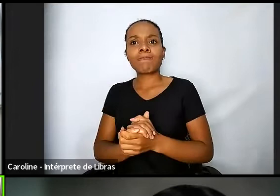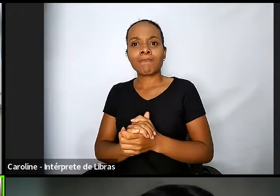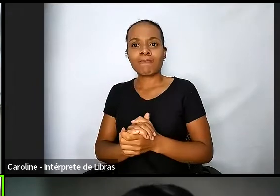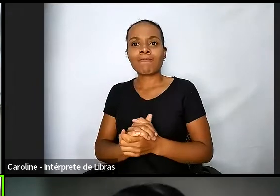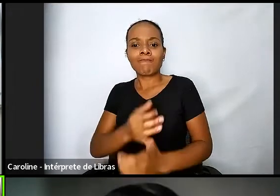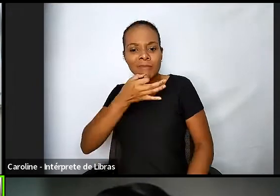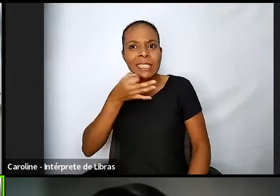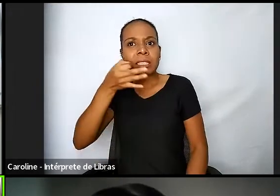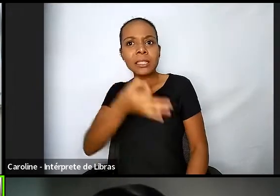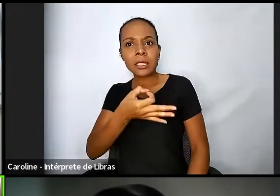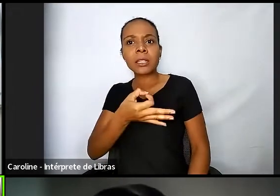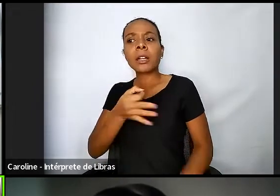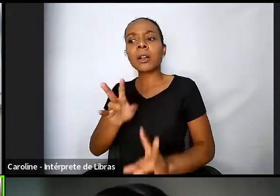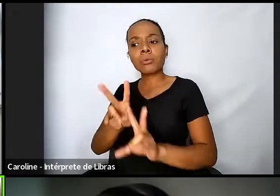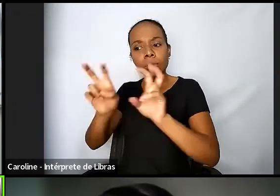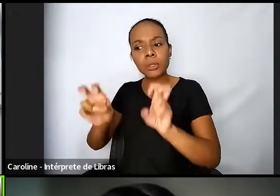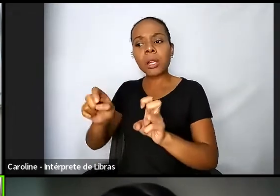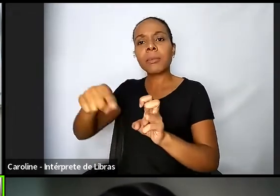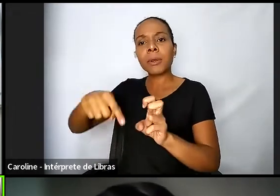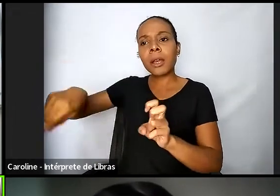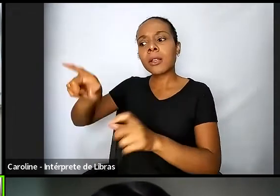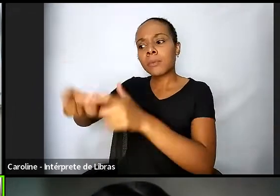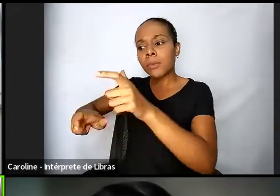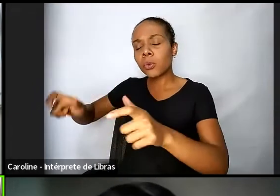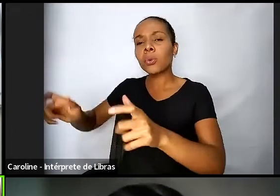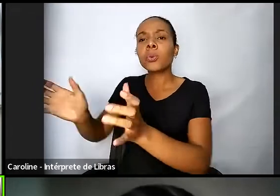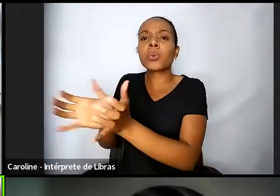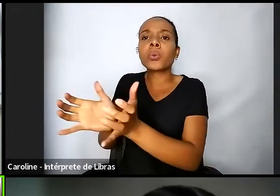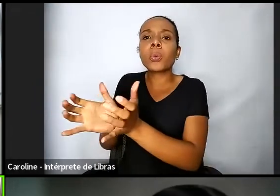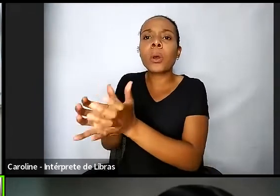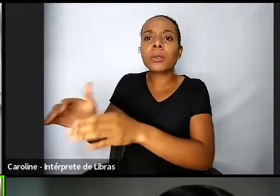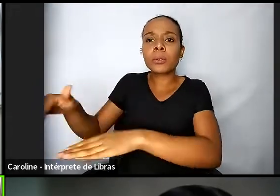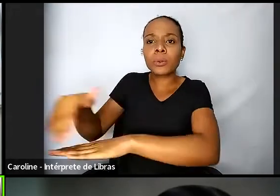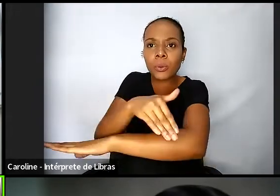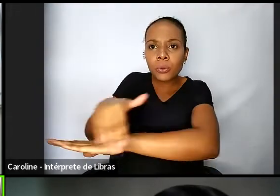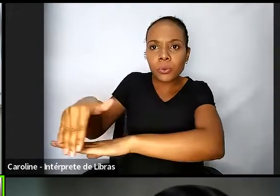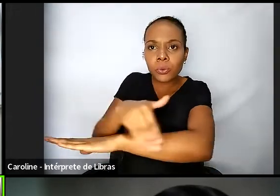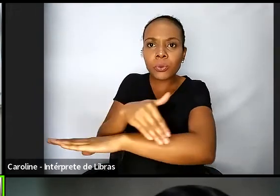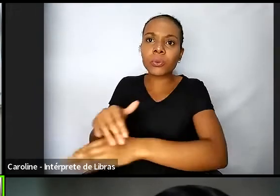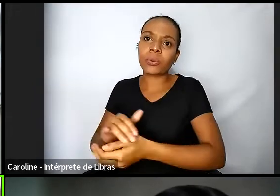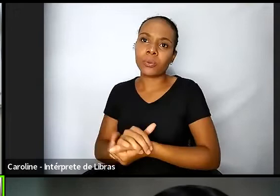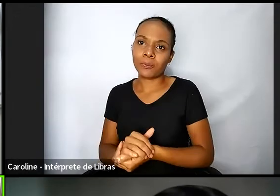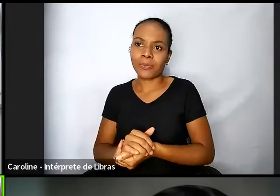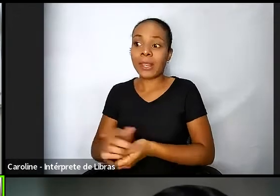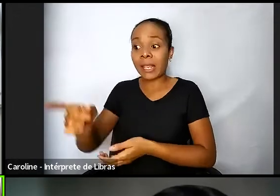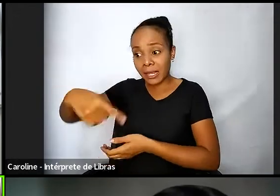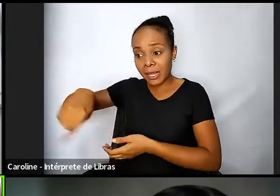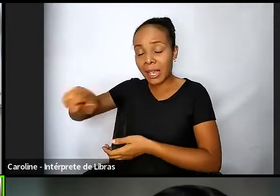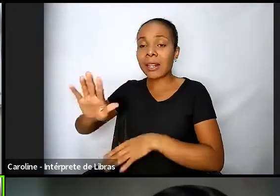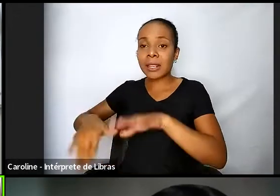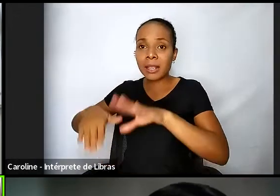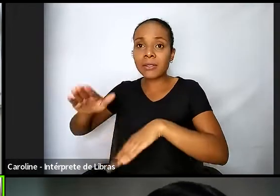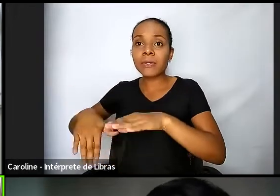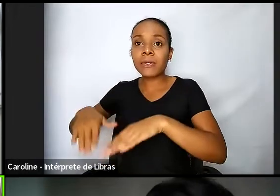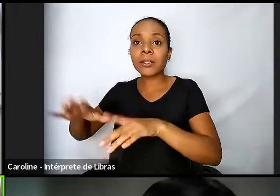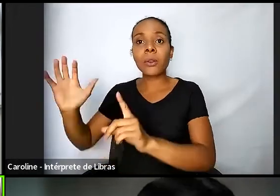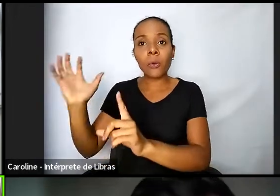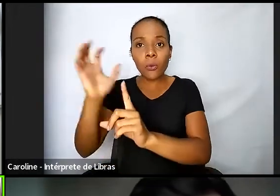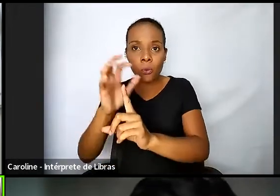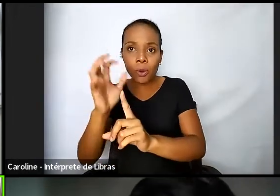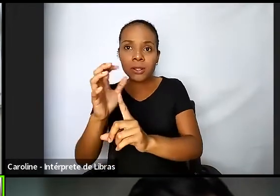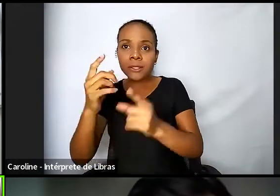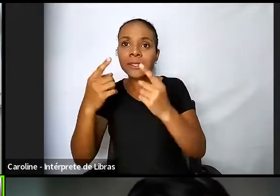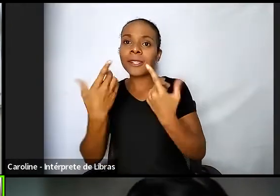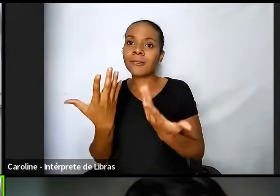rua muitas vezes ocasionarem esse aumento dessa violência mas é o retrato do que nós somos